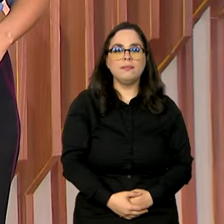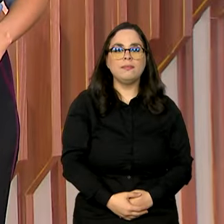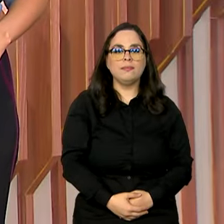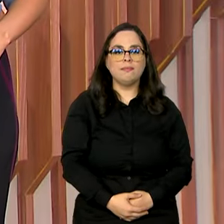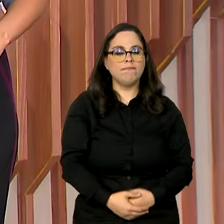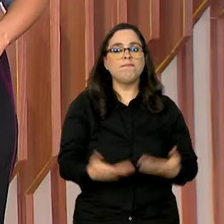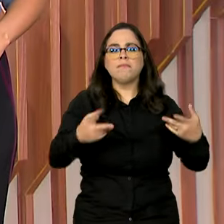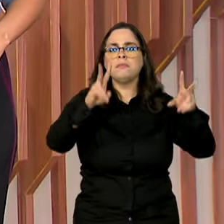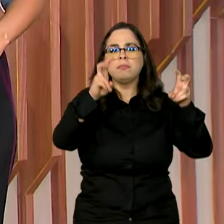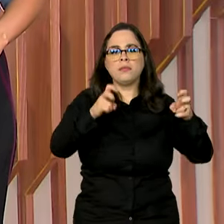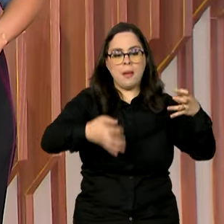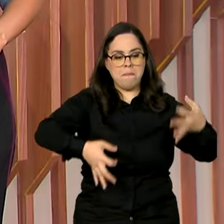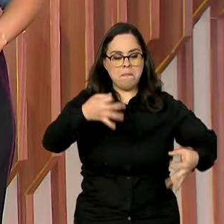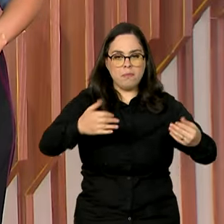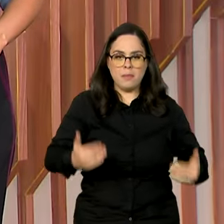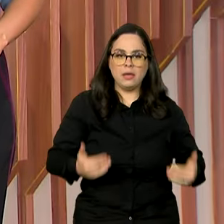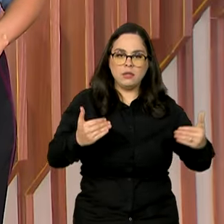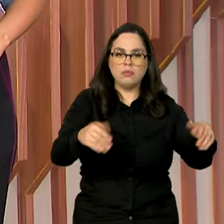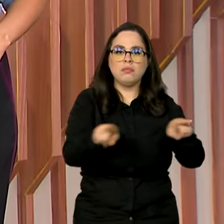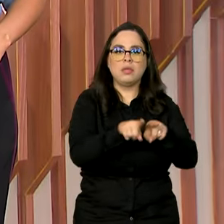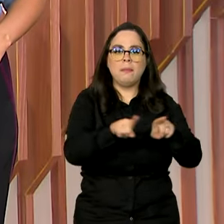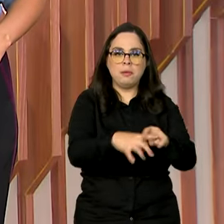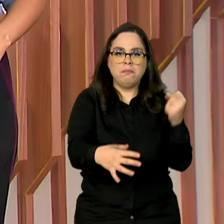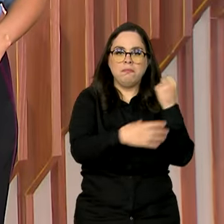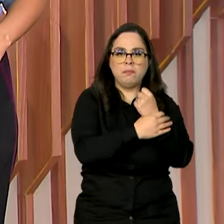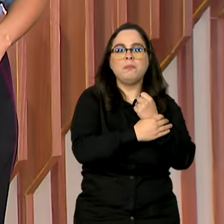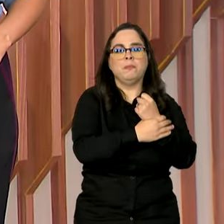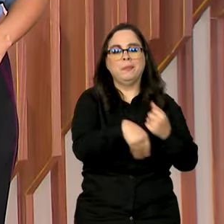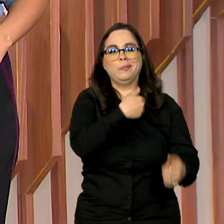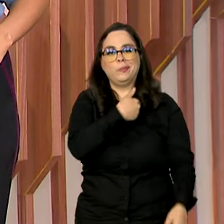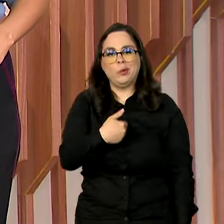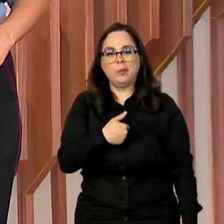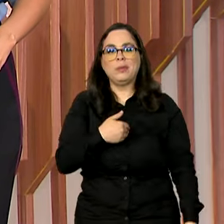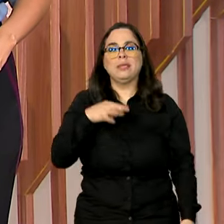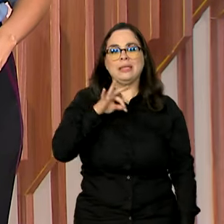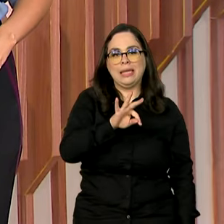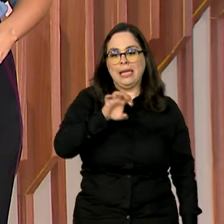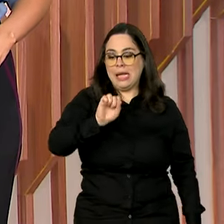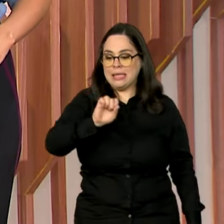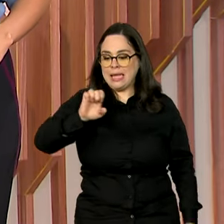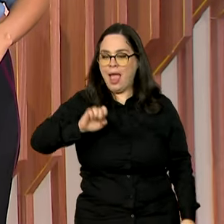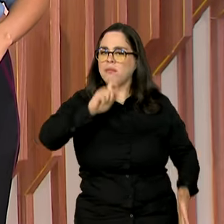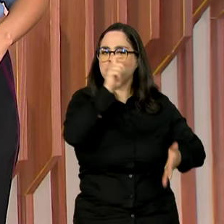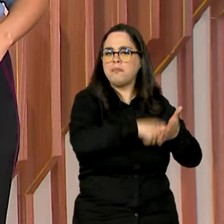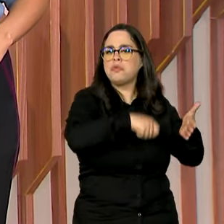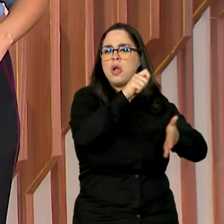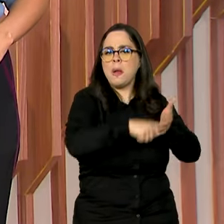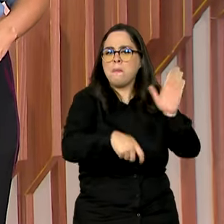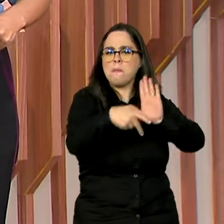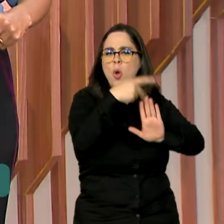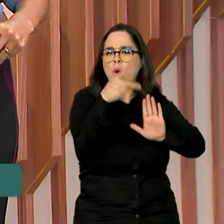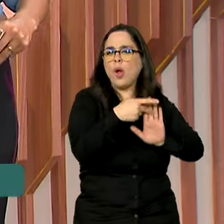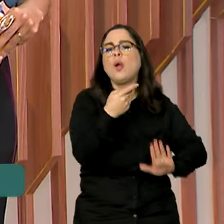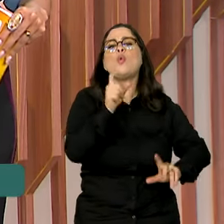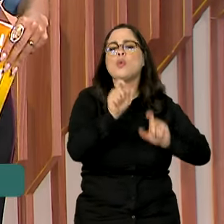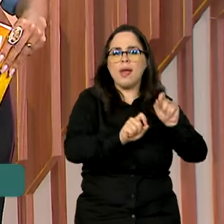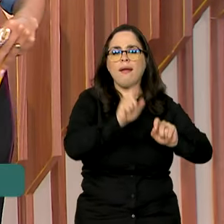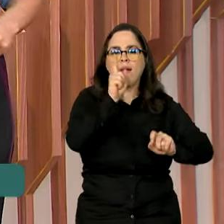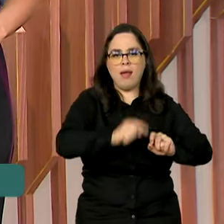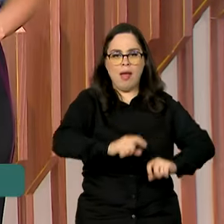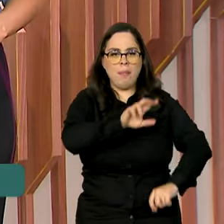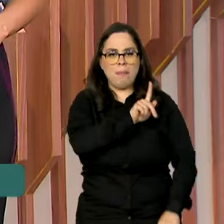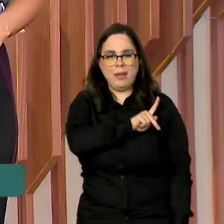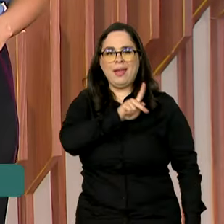O Ministério da Justiça e Segurança Pública e o Tribunal Superior Eleitoral assinaram uma portaria que proíbe a